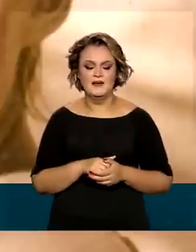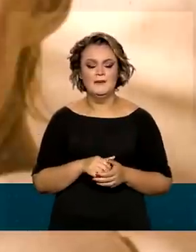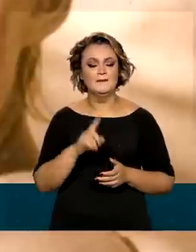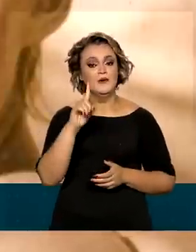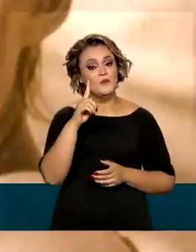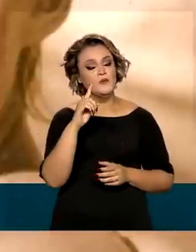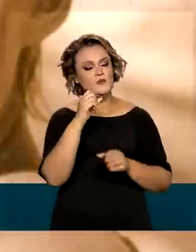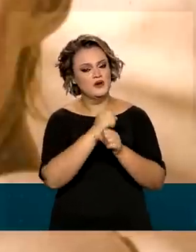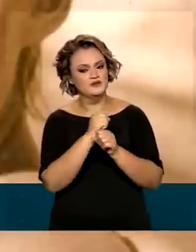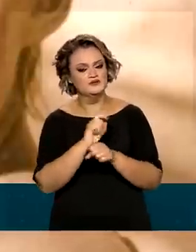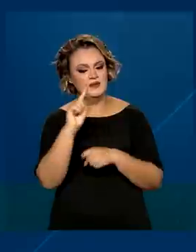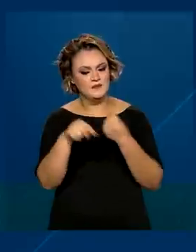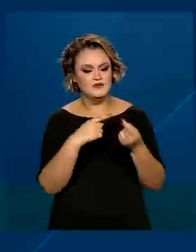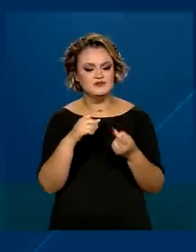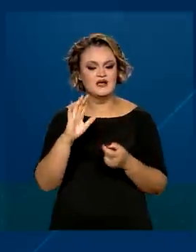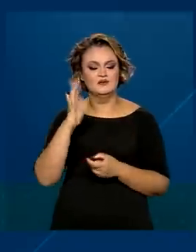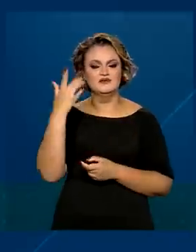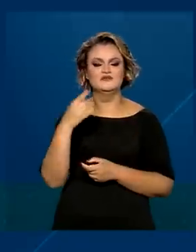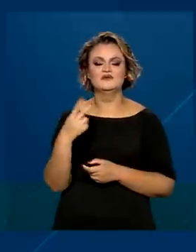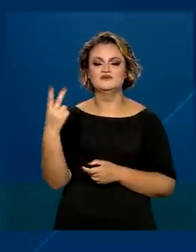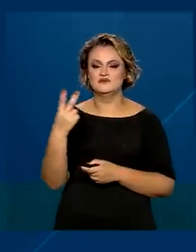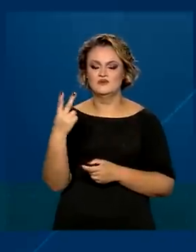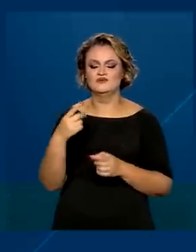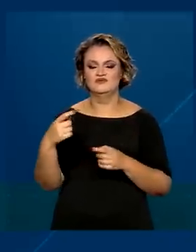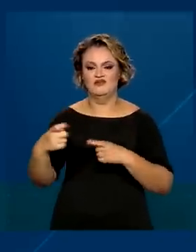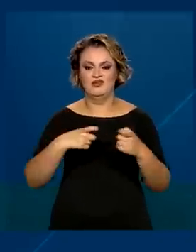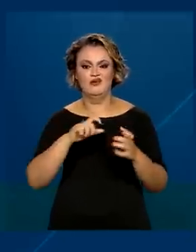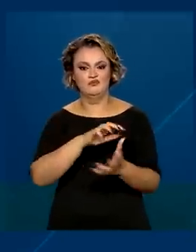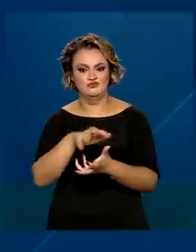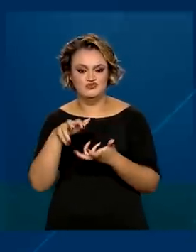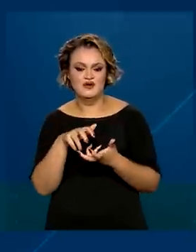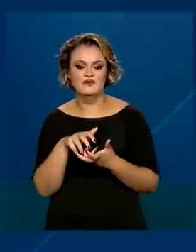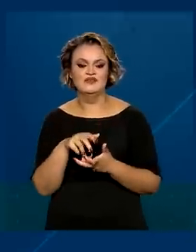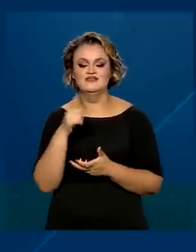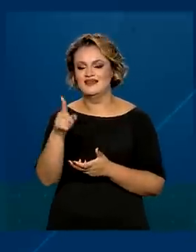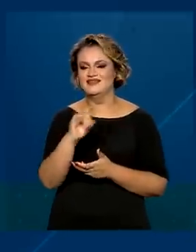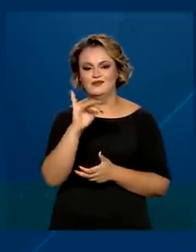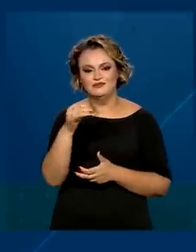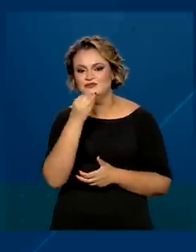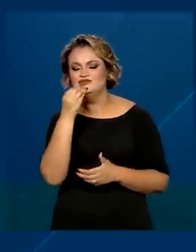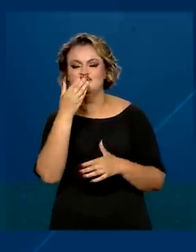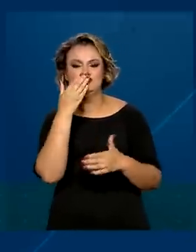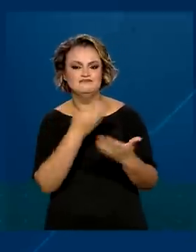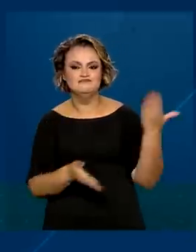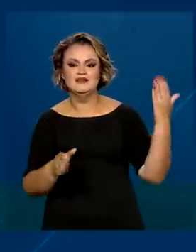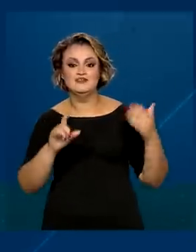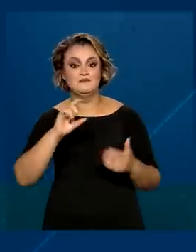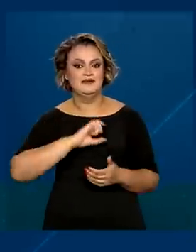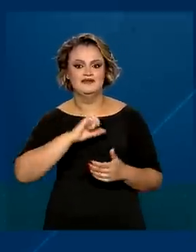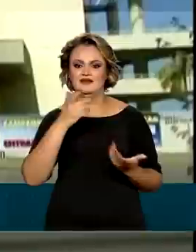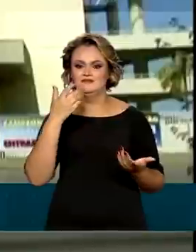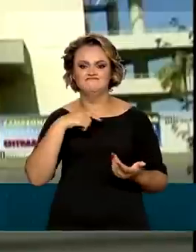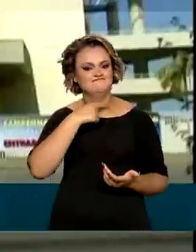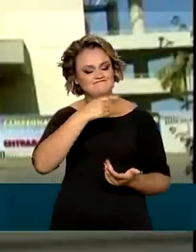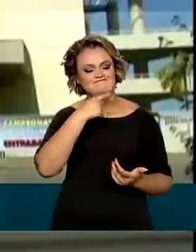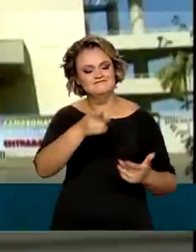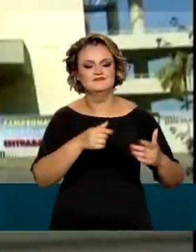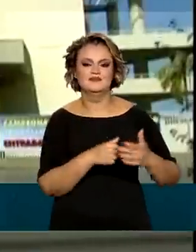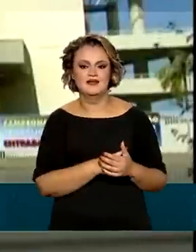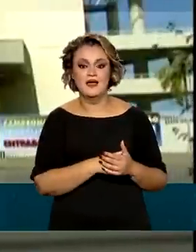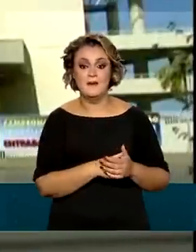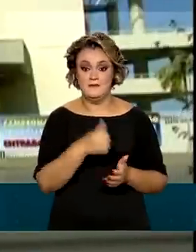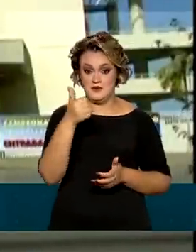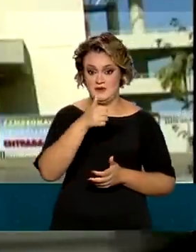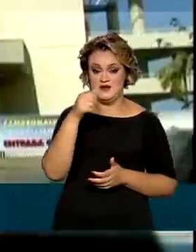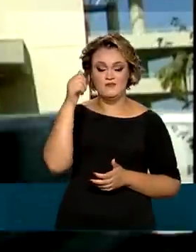ano depois, acontece a Segunda Guerra Mundial e escapa a chance da primeira medalha olímpica. A primeira